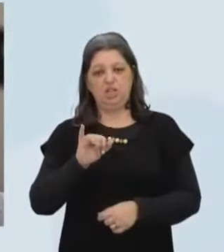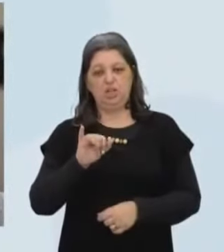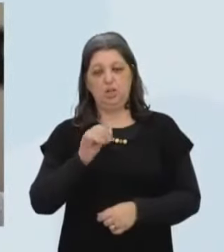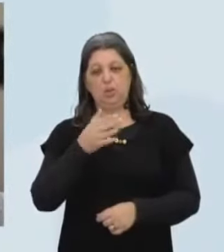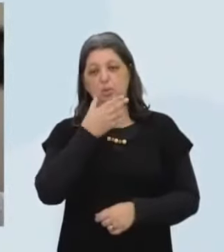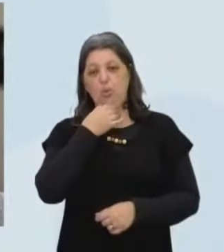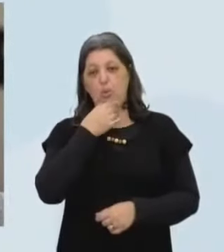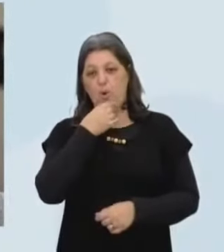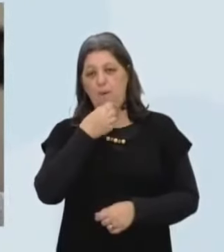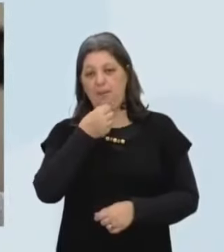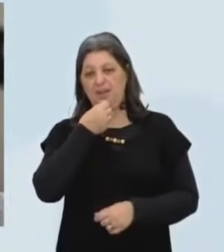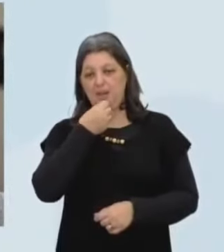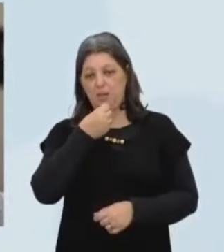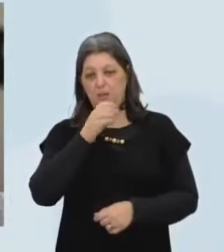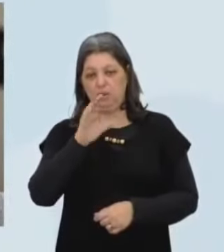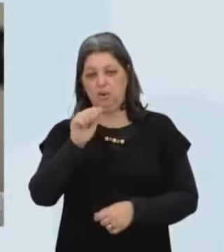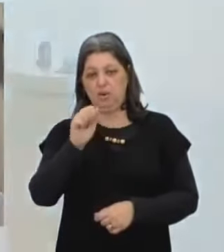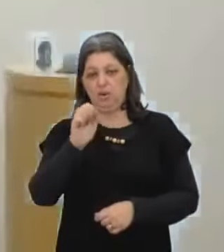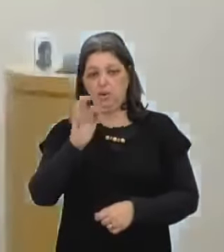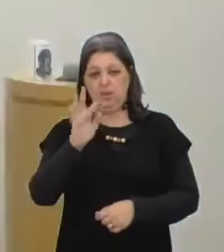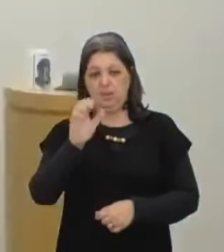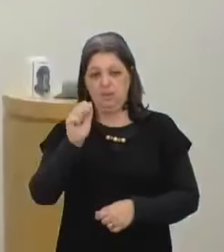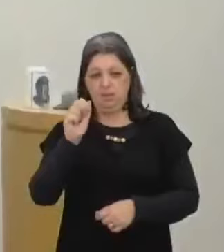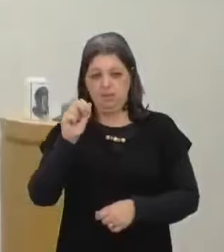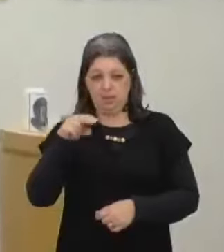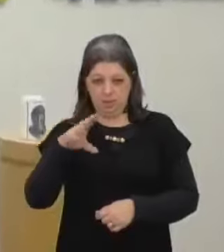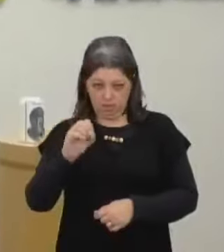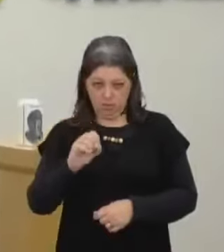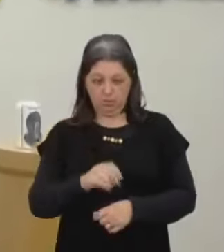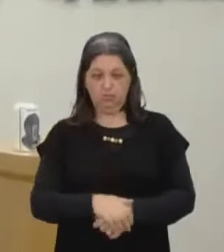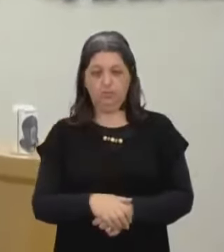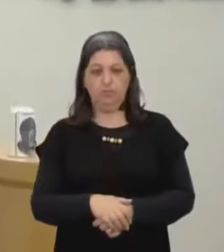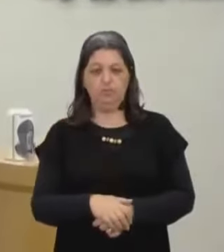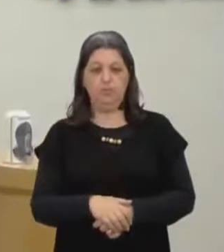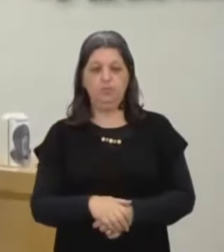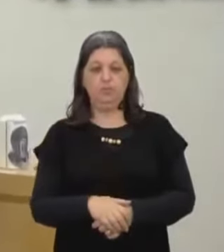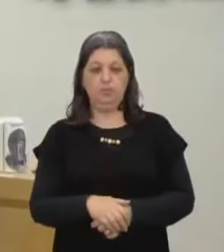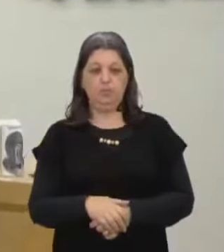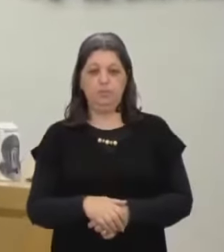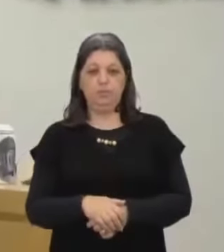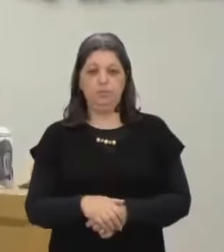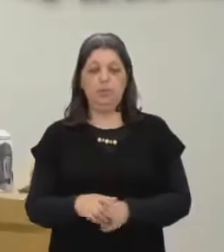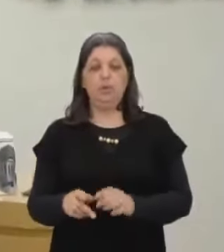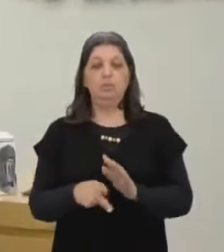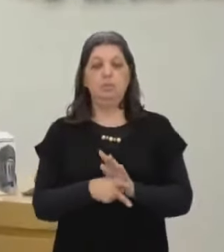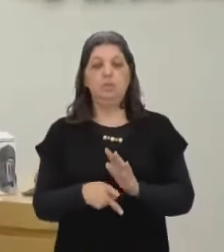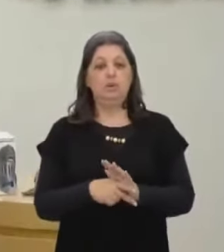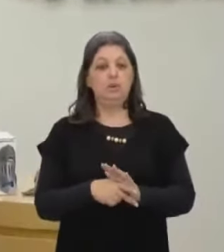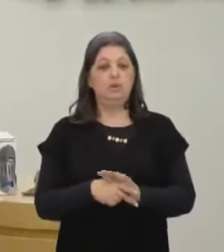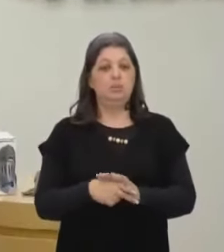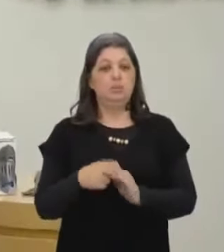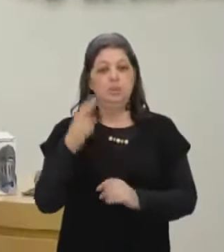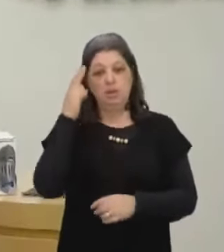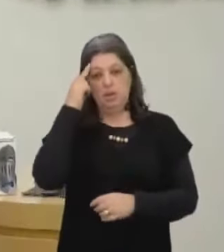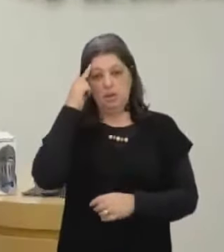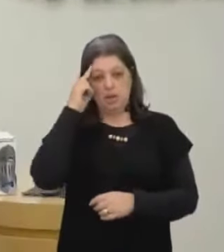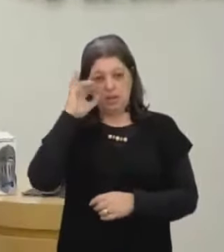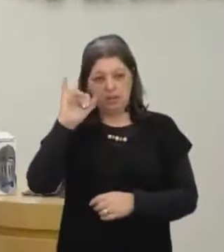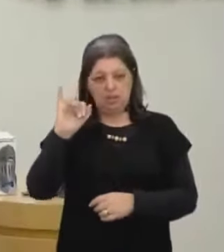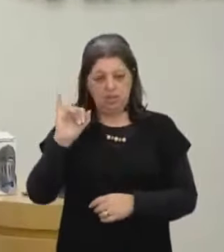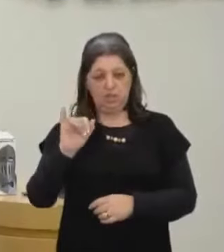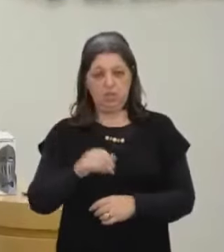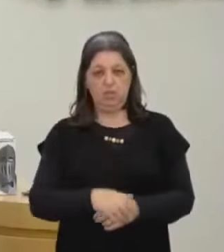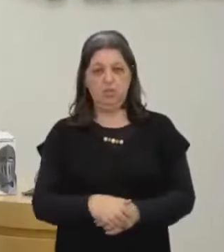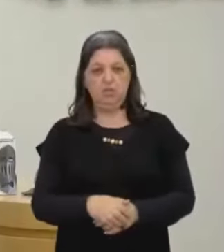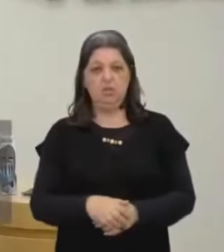por que que a gente Tá falando sobre isso Volta pra mim de novo O Haiti É aqui Gente eu tô falando disso